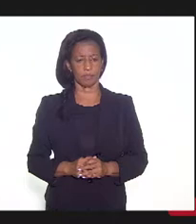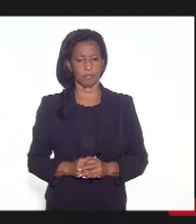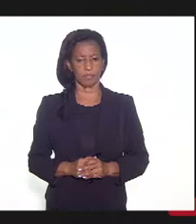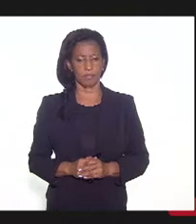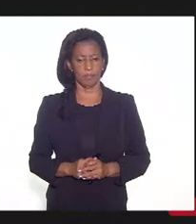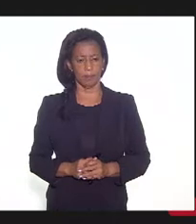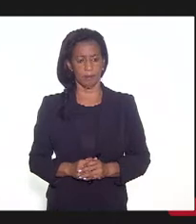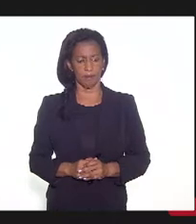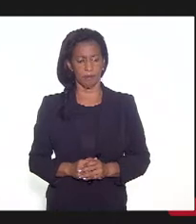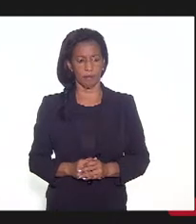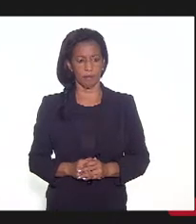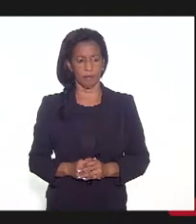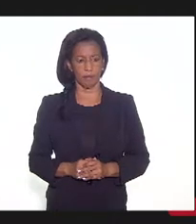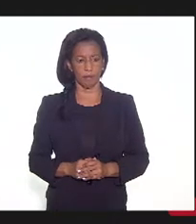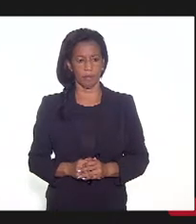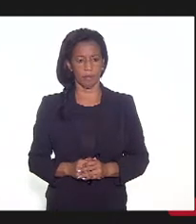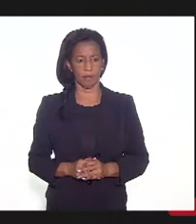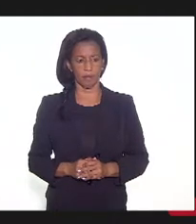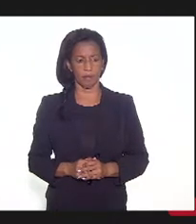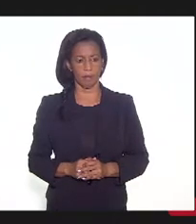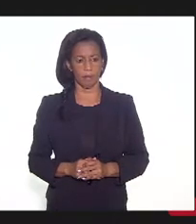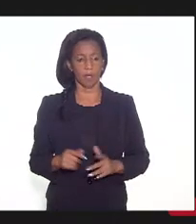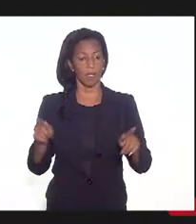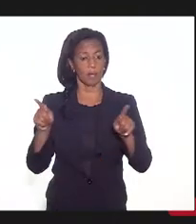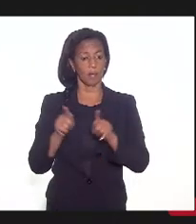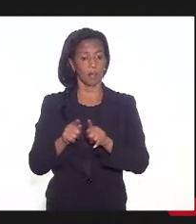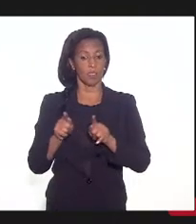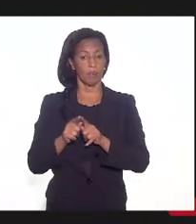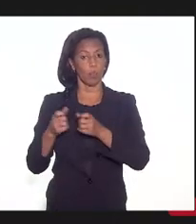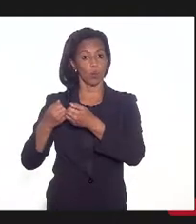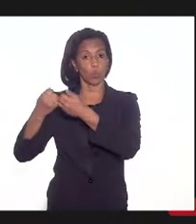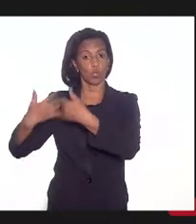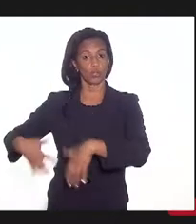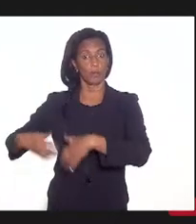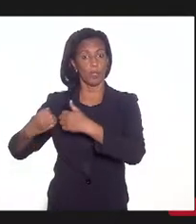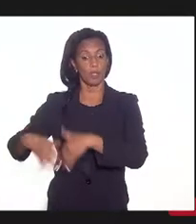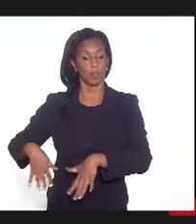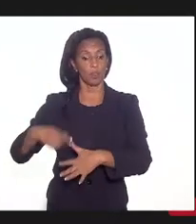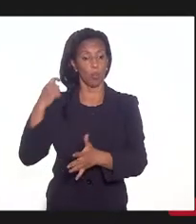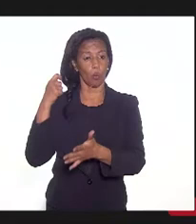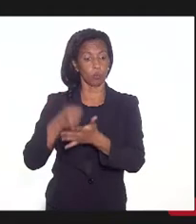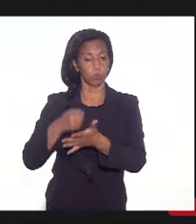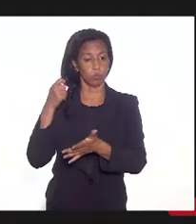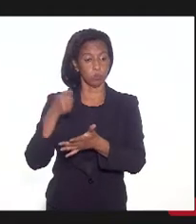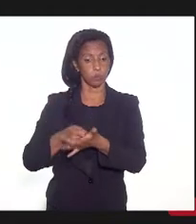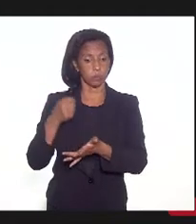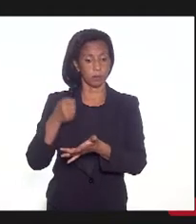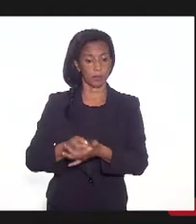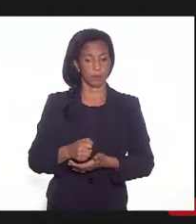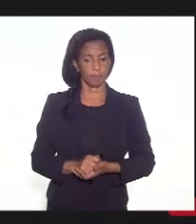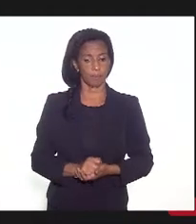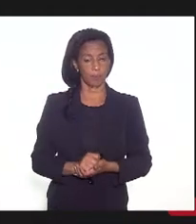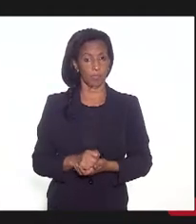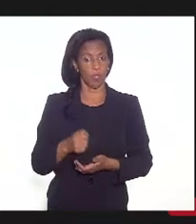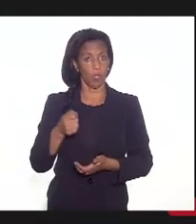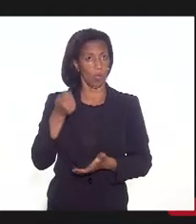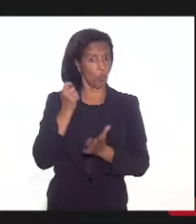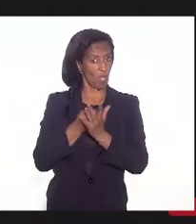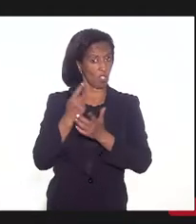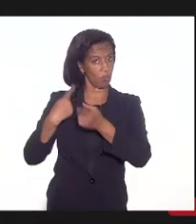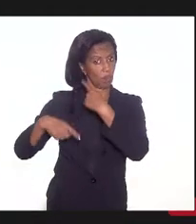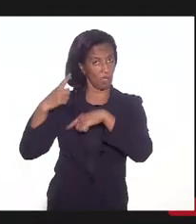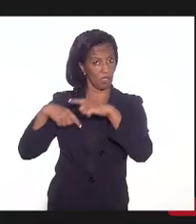A outra coisa que impõe vedações com foco em contenção de despesas obrigatórias. No regime anterior, não